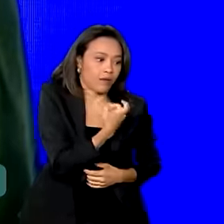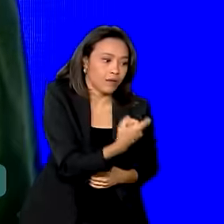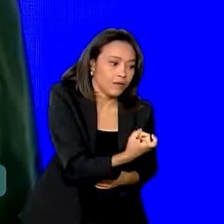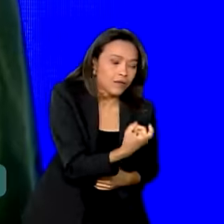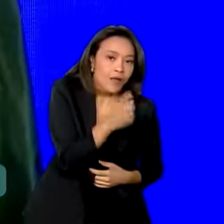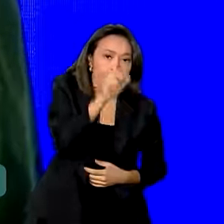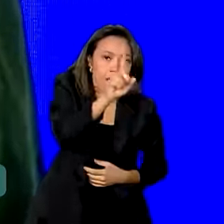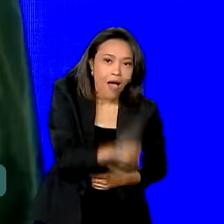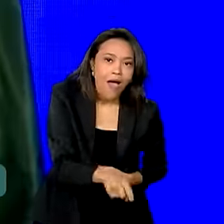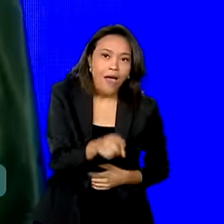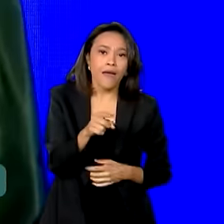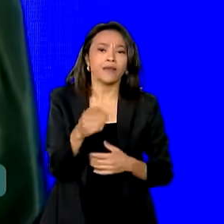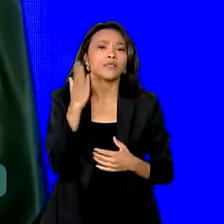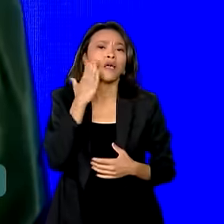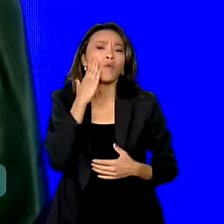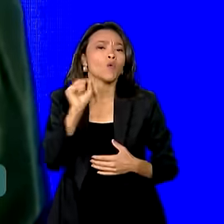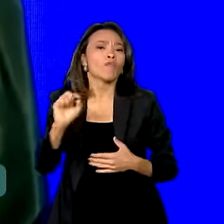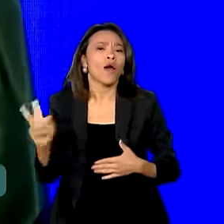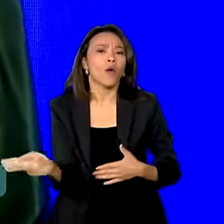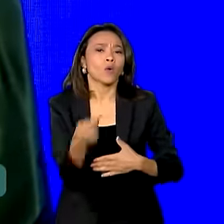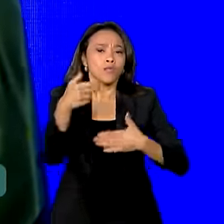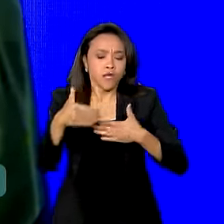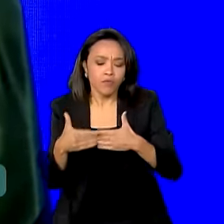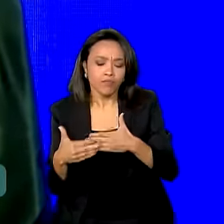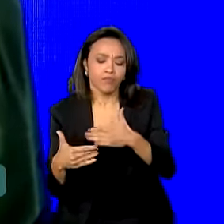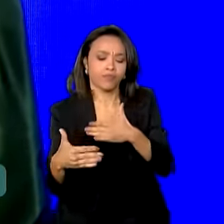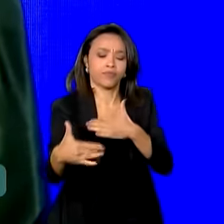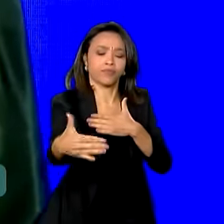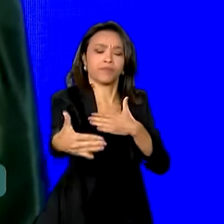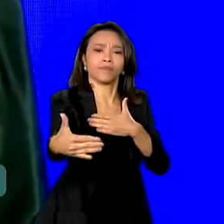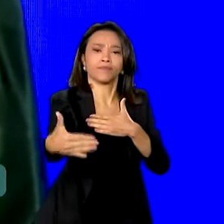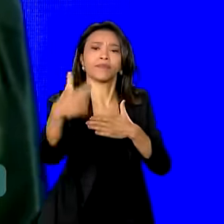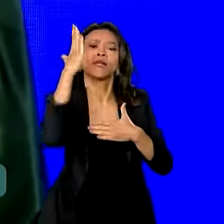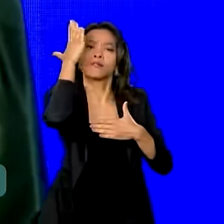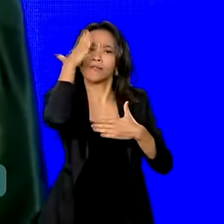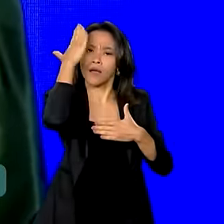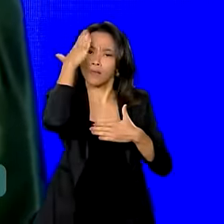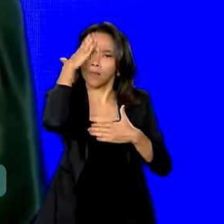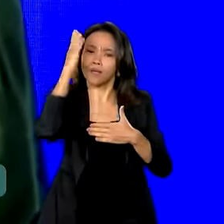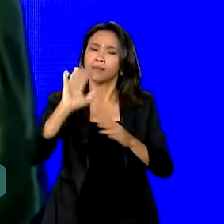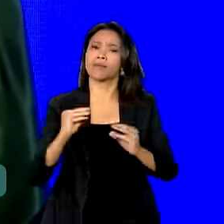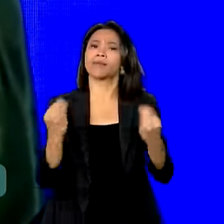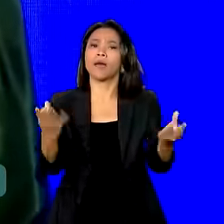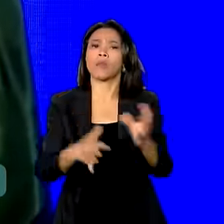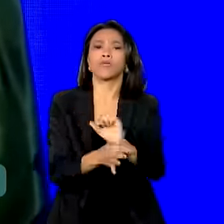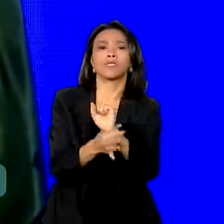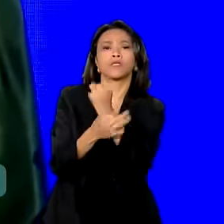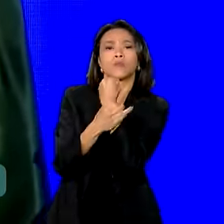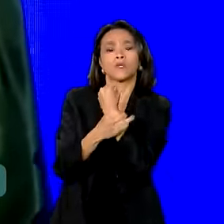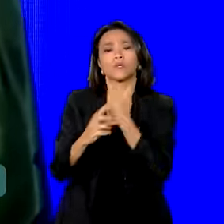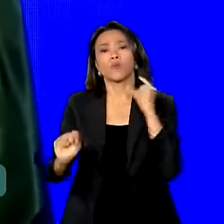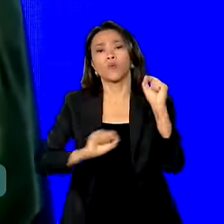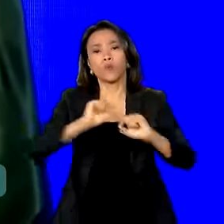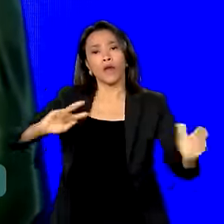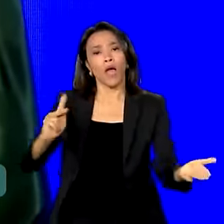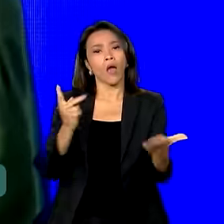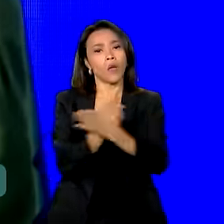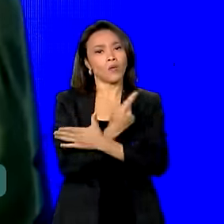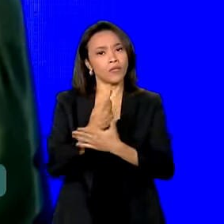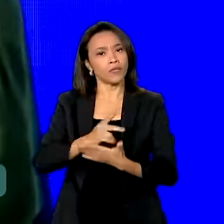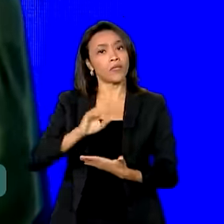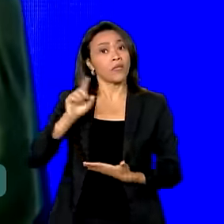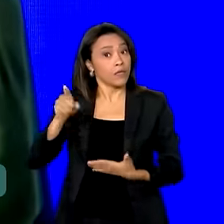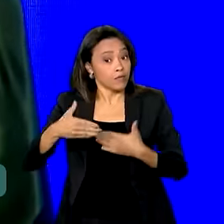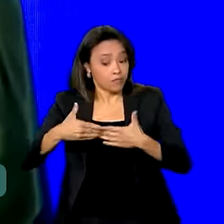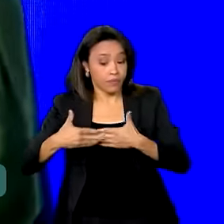palavra previsibilidade. As pessoas tentam saber o que vai acontecer no dia a dia de cada